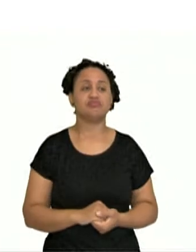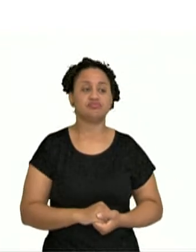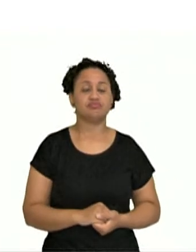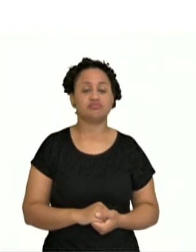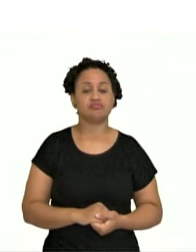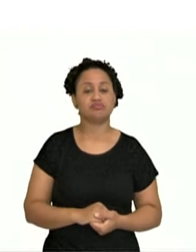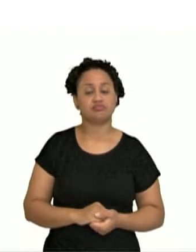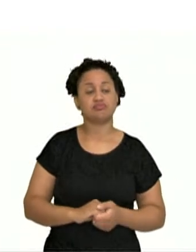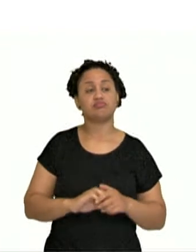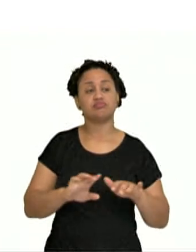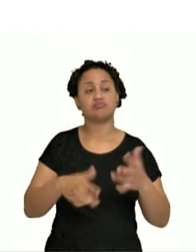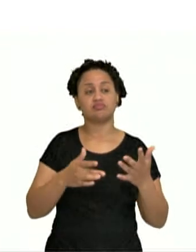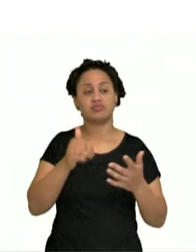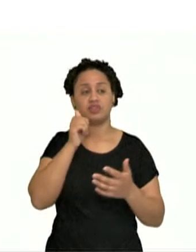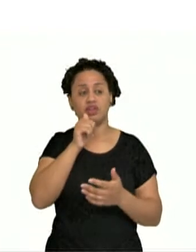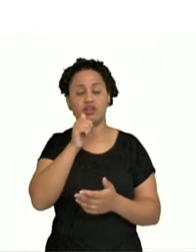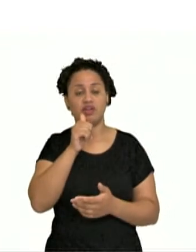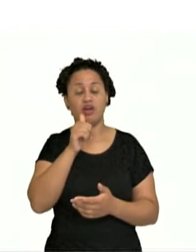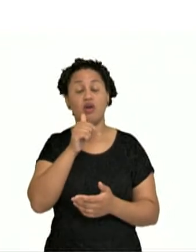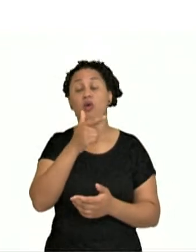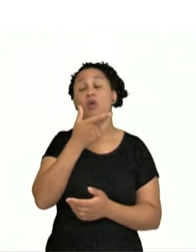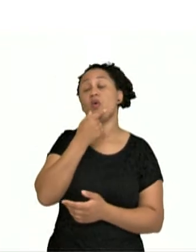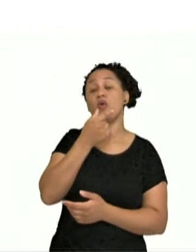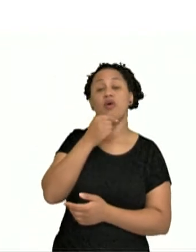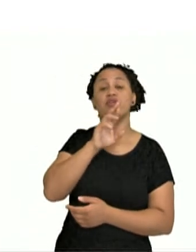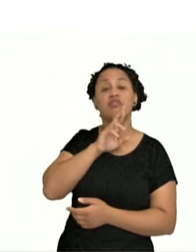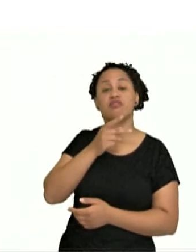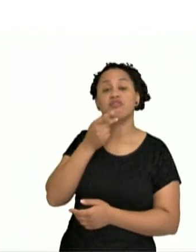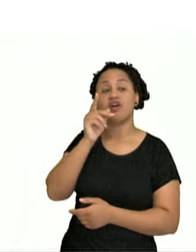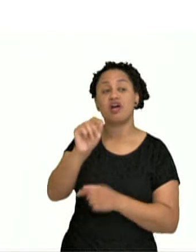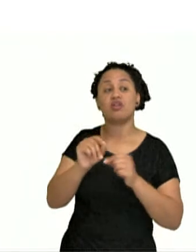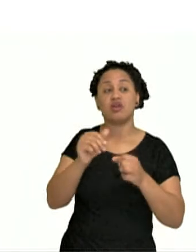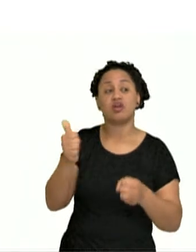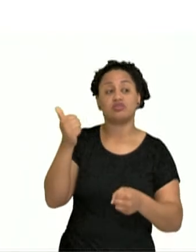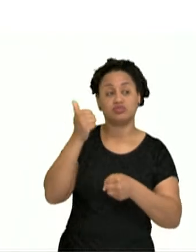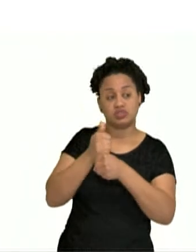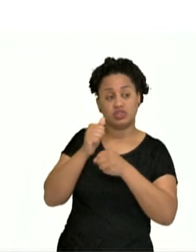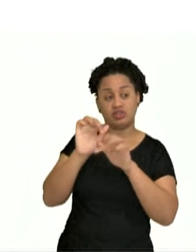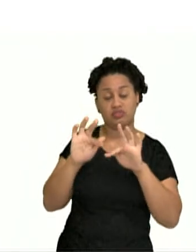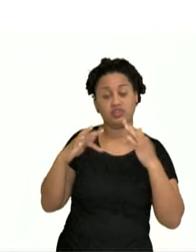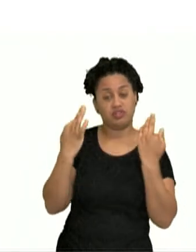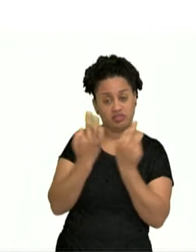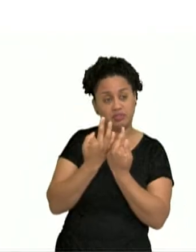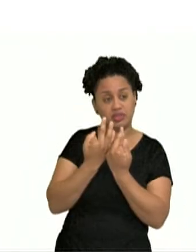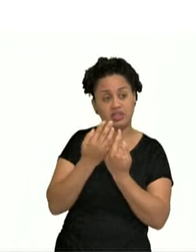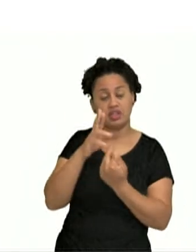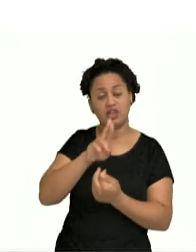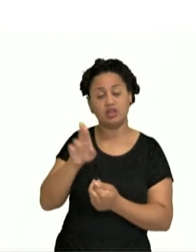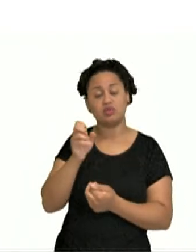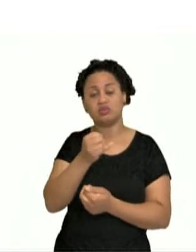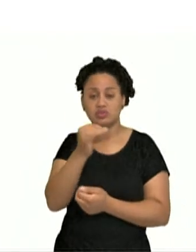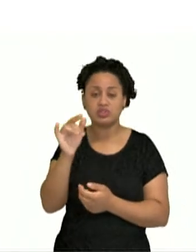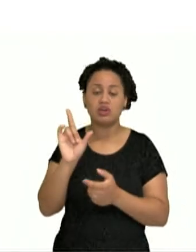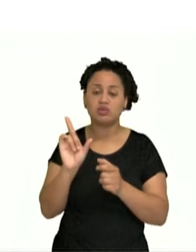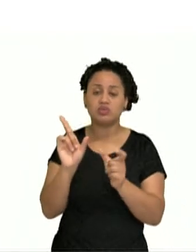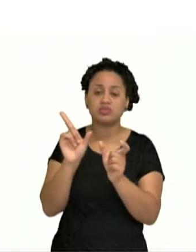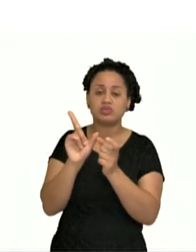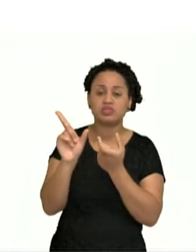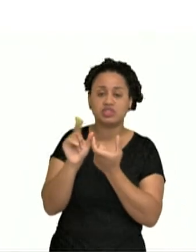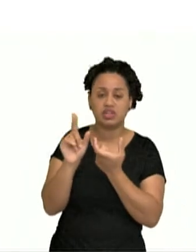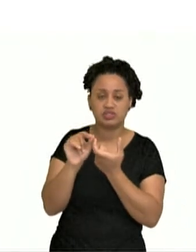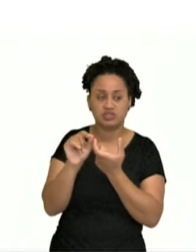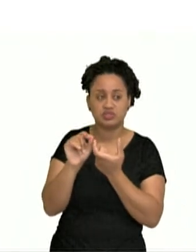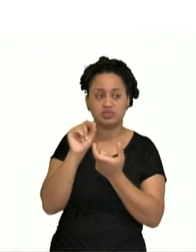Ali quando a Mafalda fala, quando o vendedor fala, está o chefe da família? Ele utiliza alguns artículos, alguns